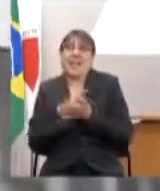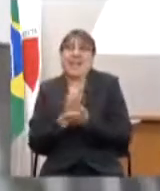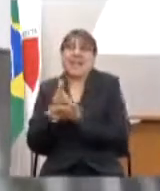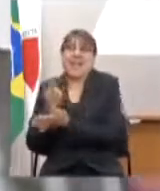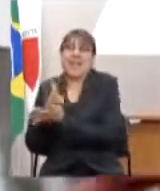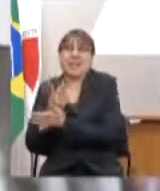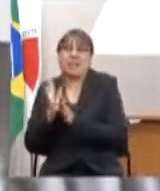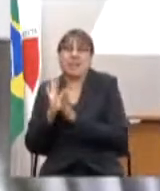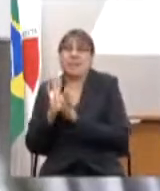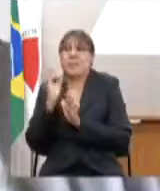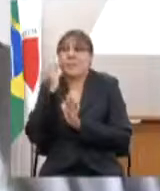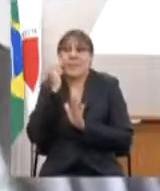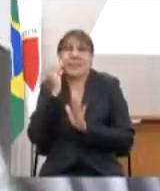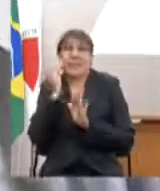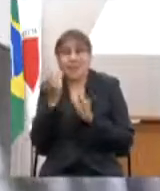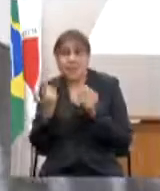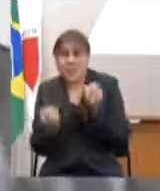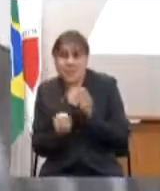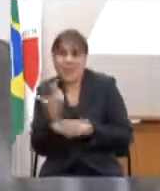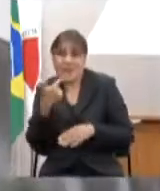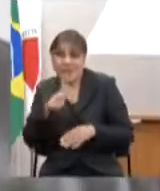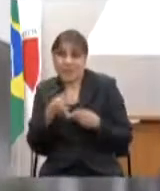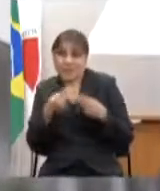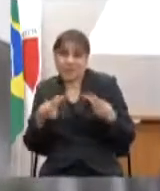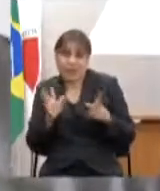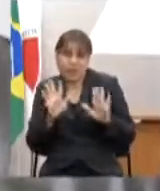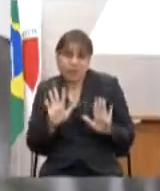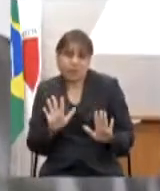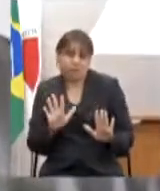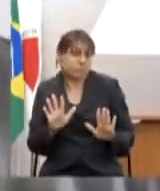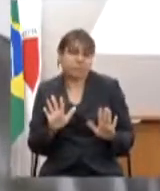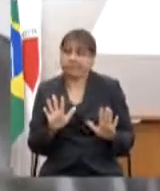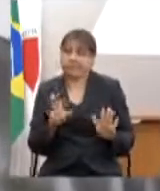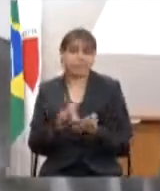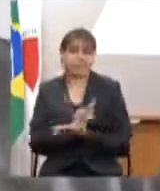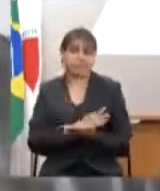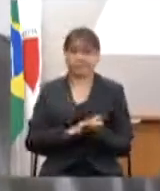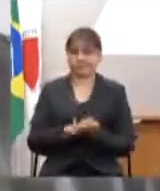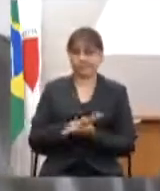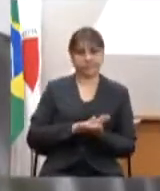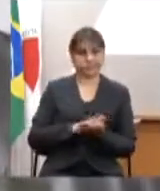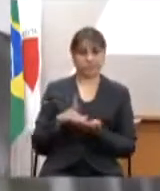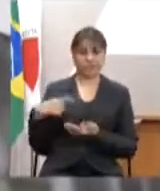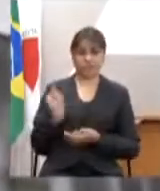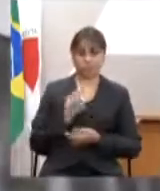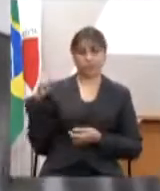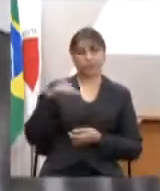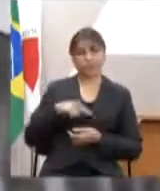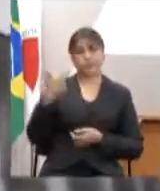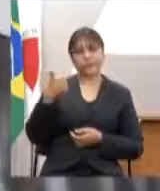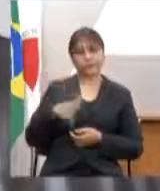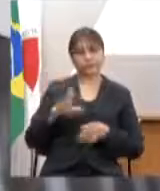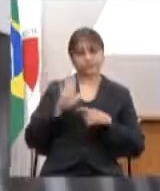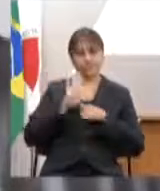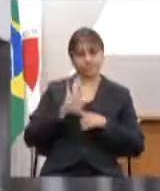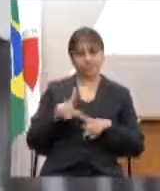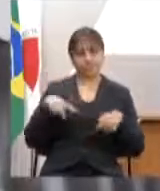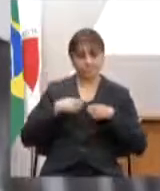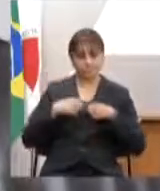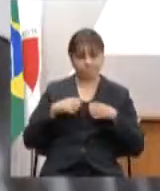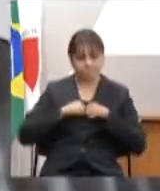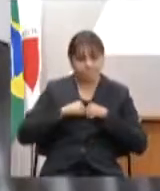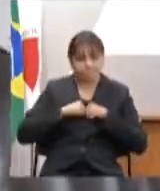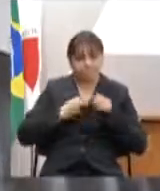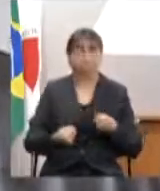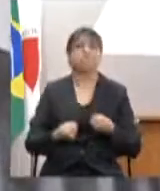tentar construir outras iniciativas para os outros anos mas não a gente está aqui é para mostrar a nossa indignação a nossa revolta